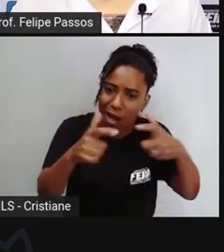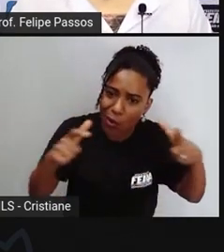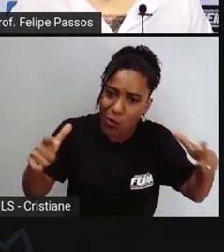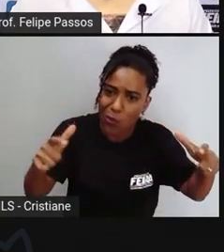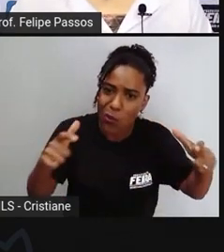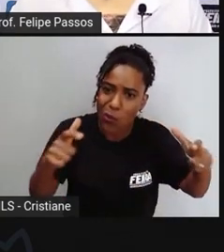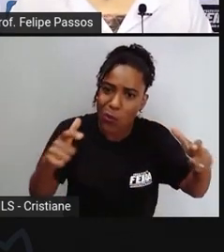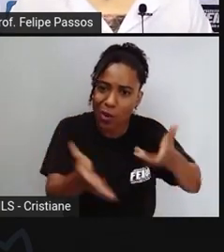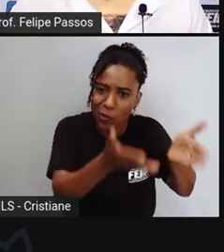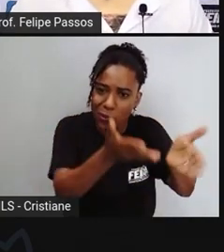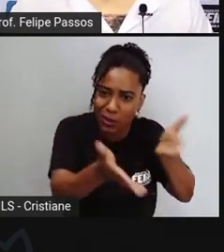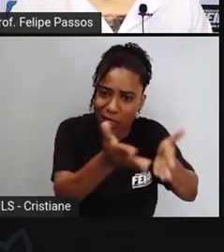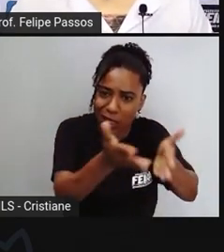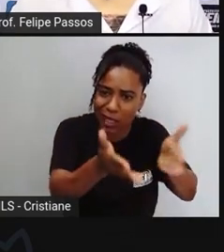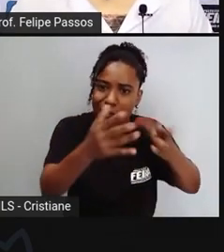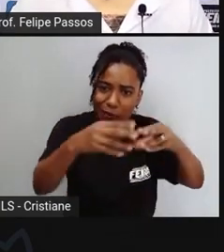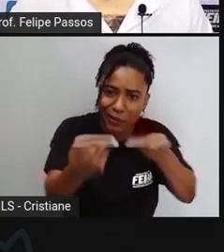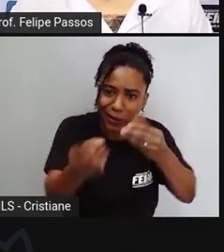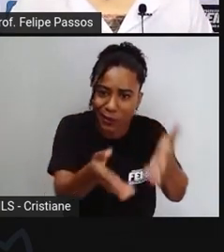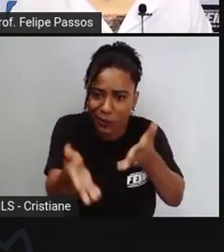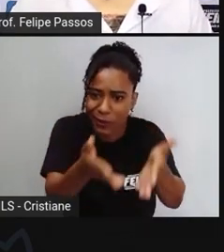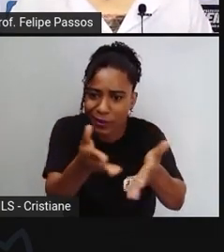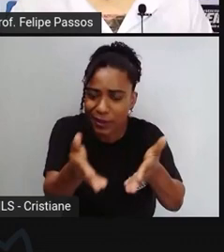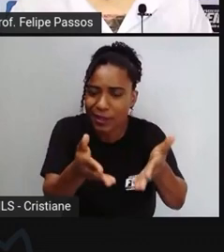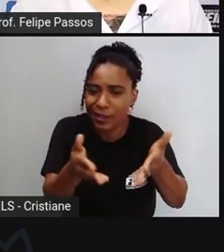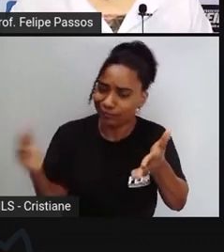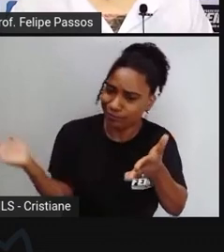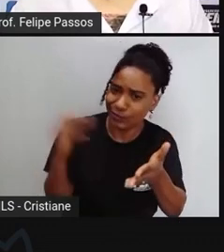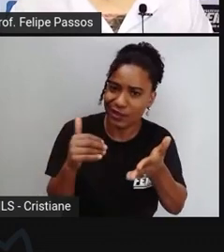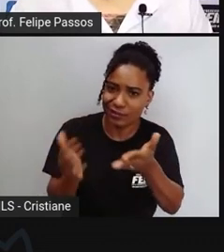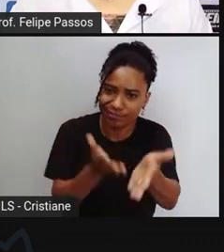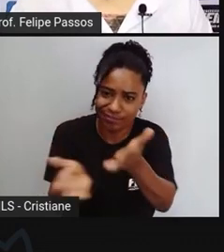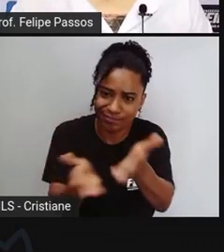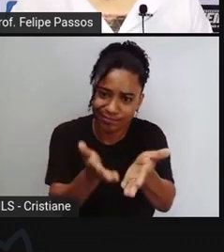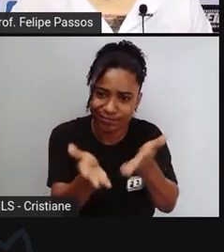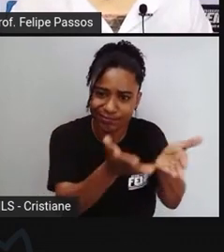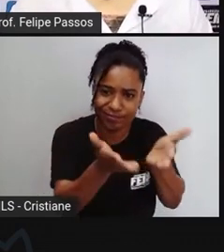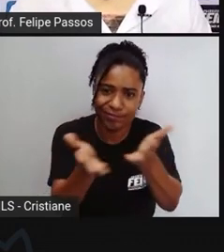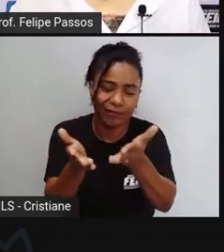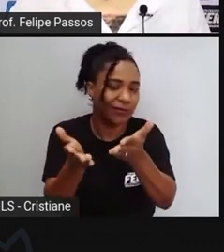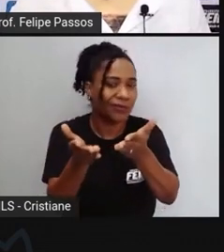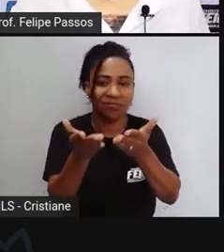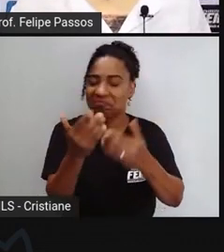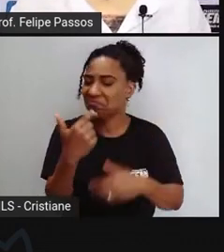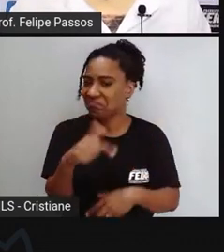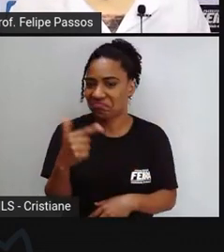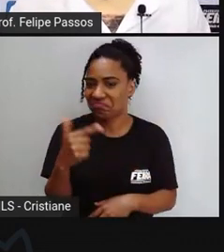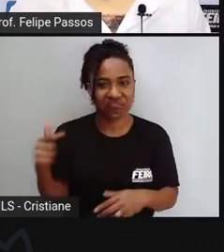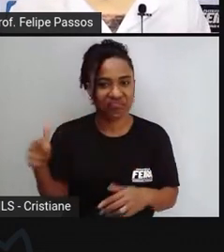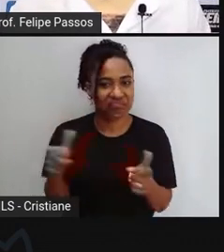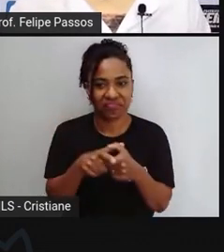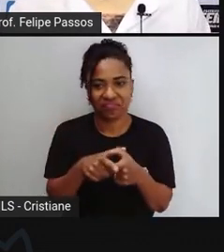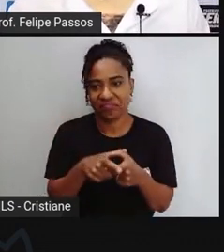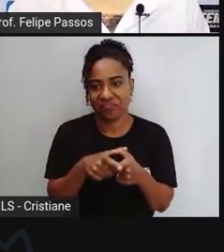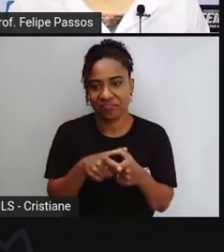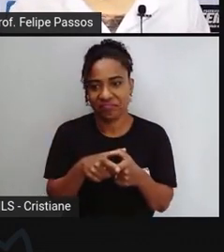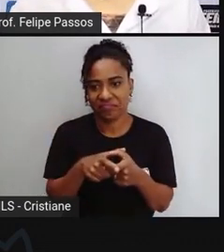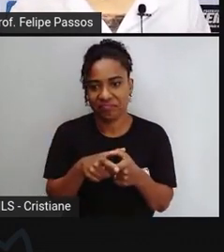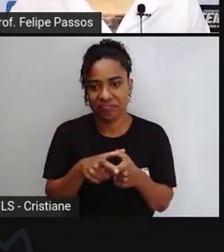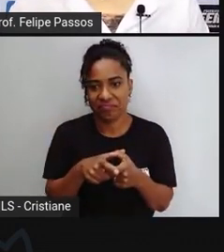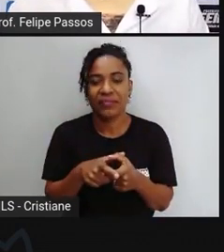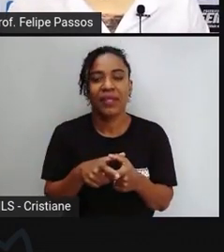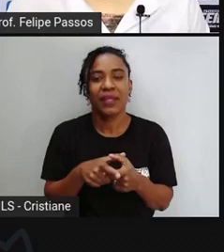passeata e eu não tenho greve estão invadindo a